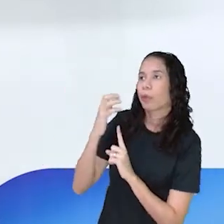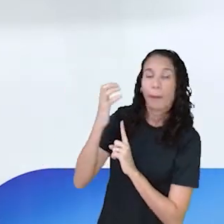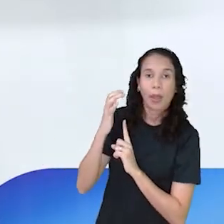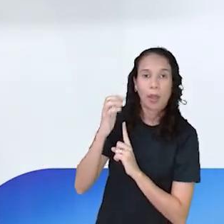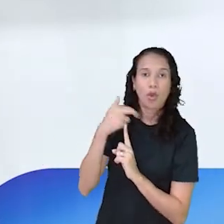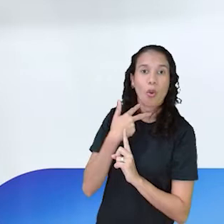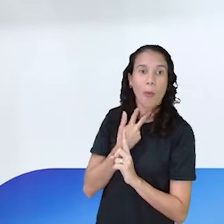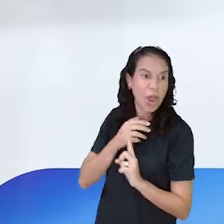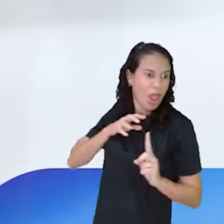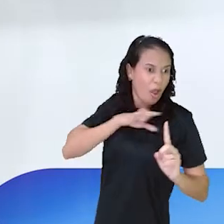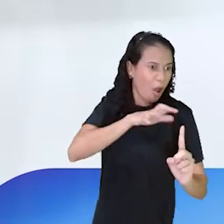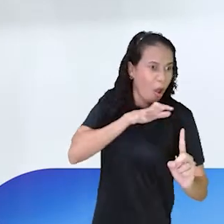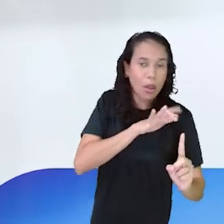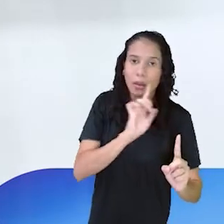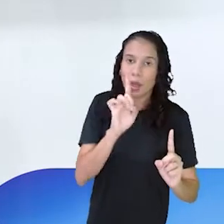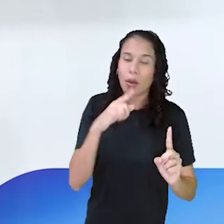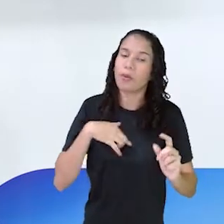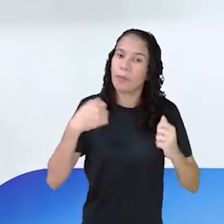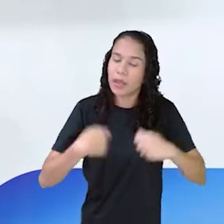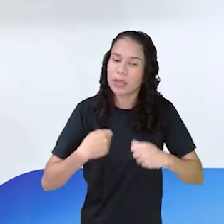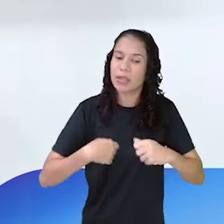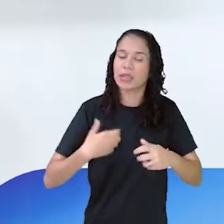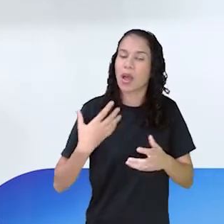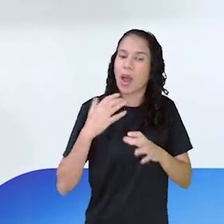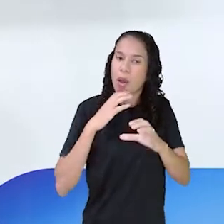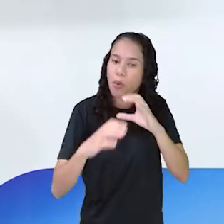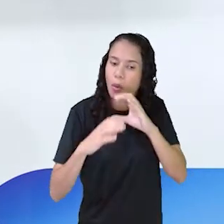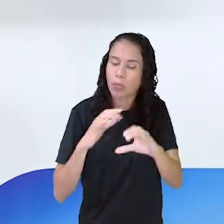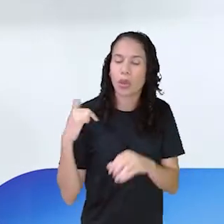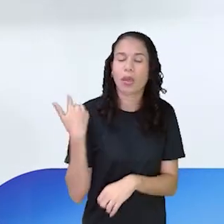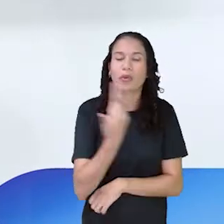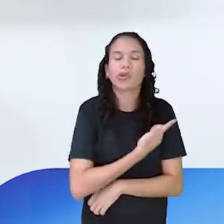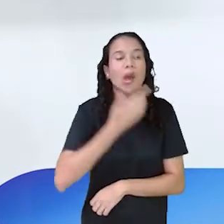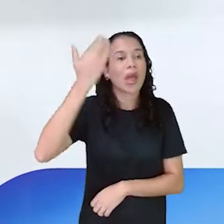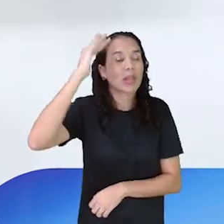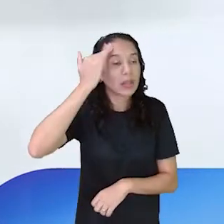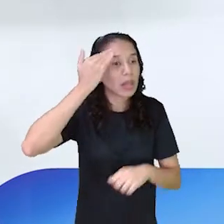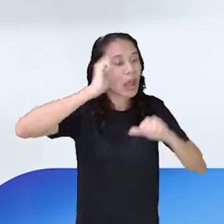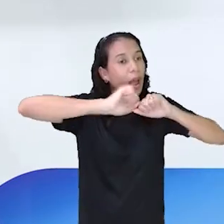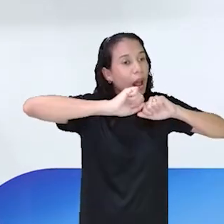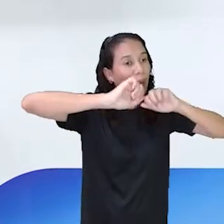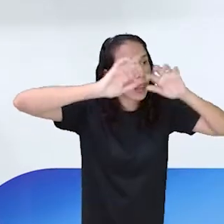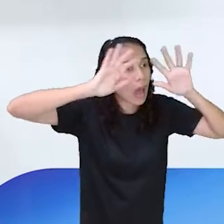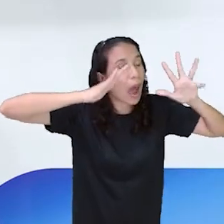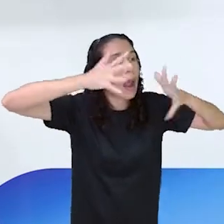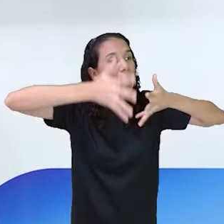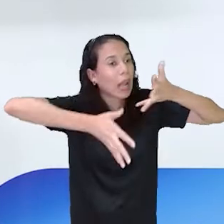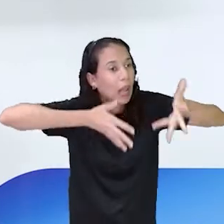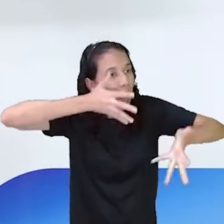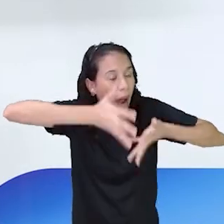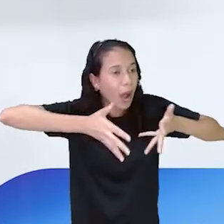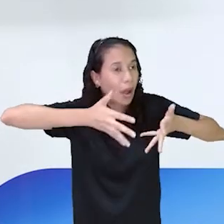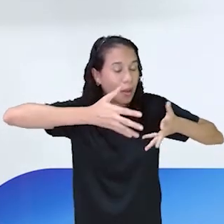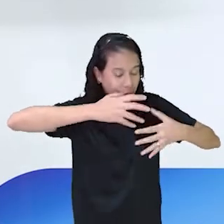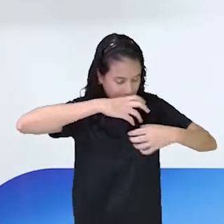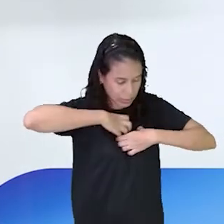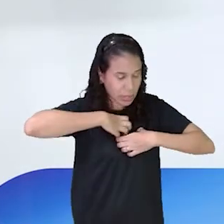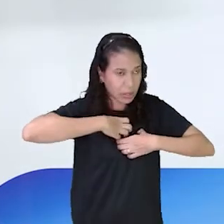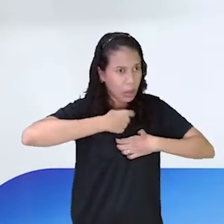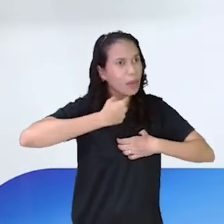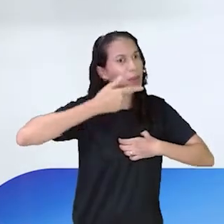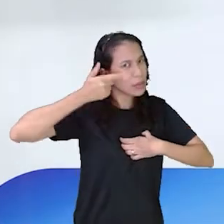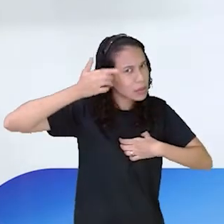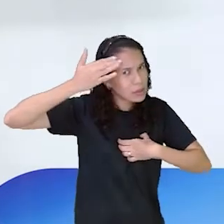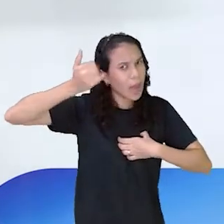A comunicação é assertiva, aquela que faz com que a gente seja entendido. Aquela que faz com que a gente diga o que a gente precisa